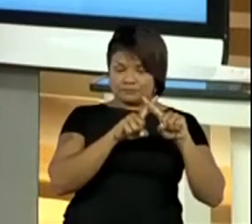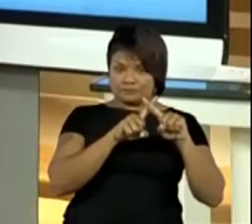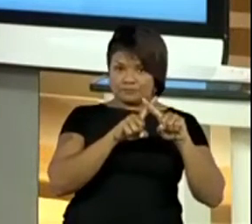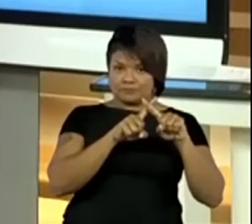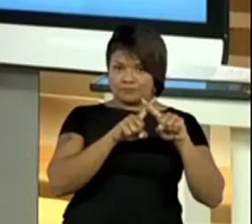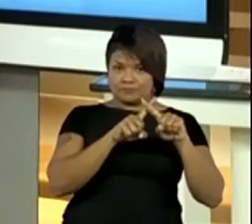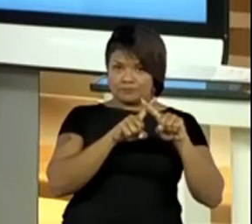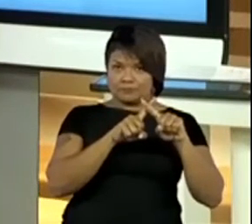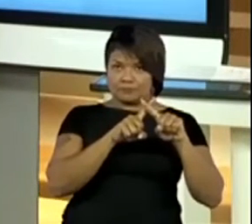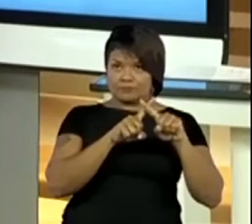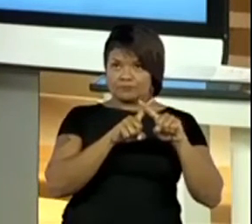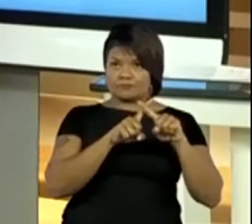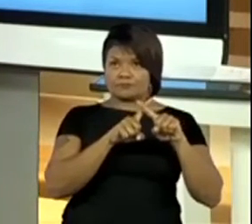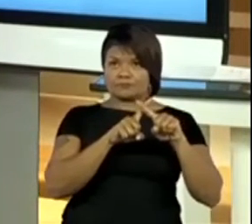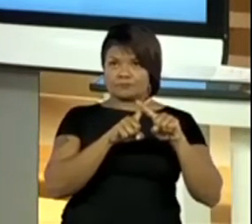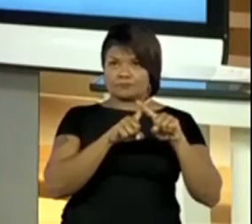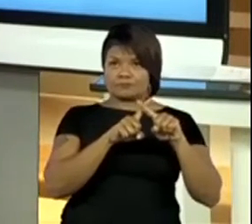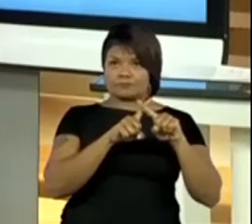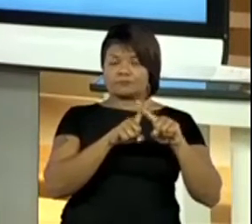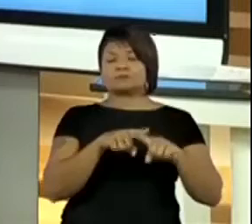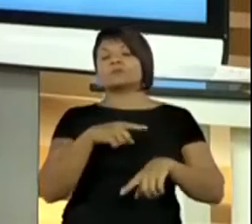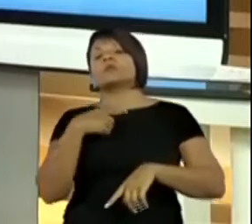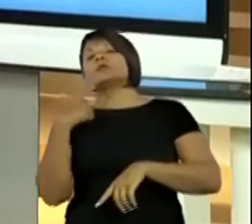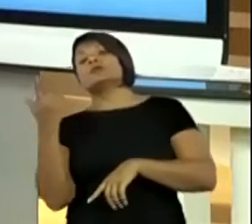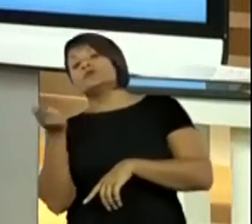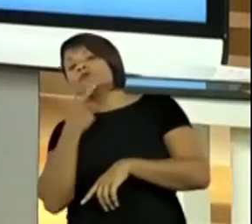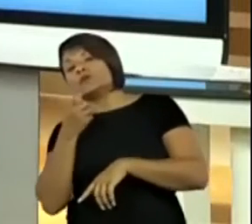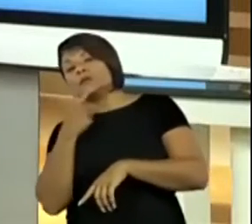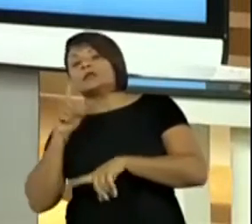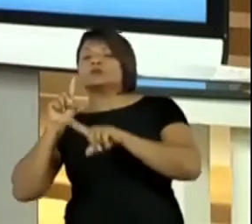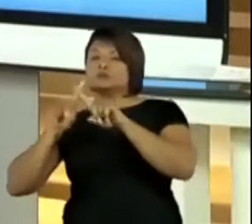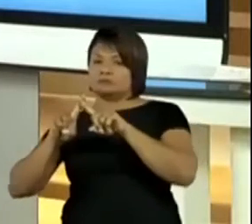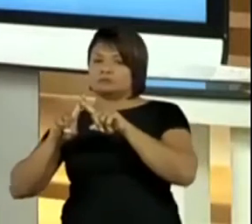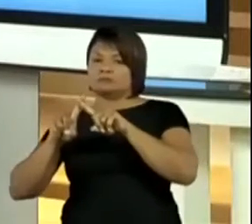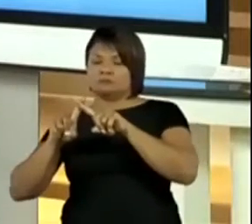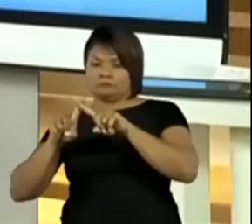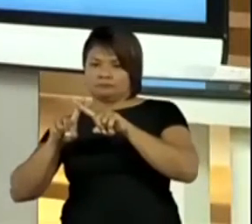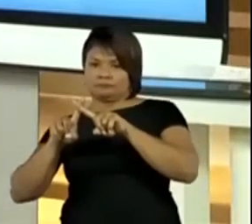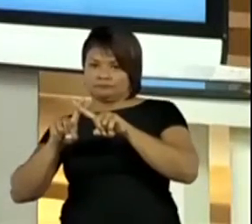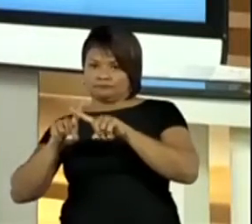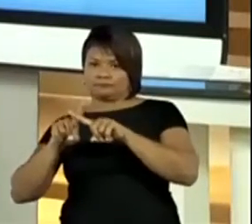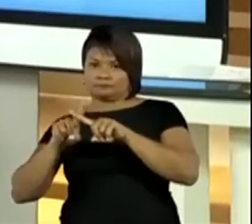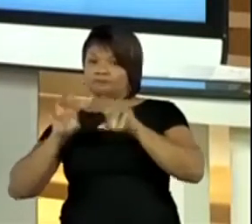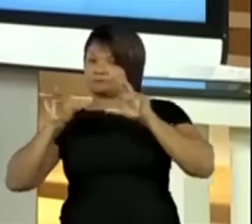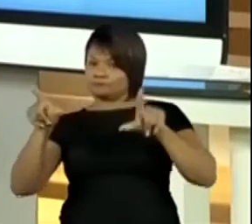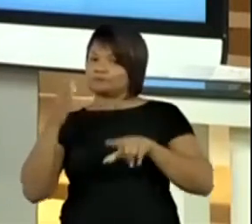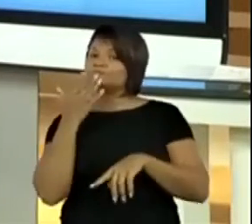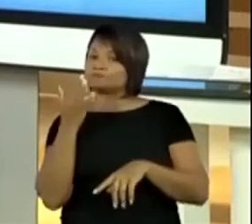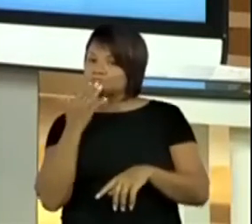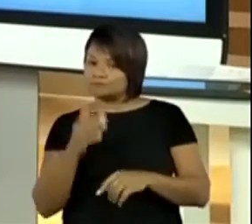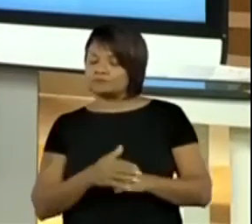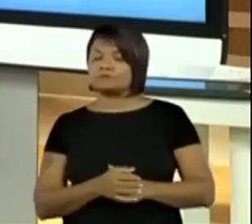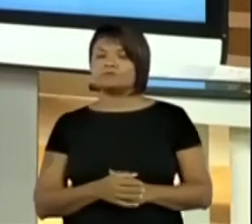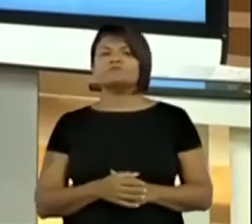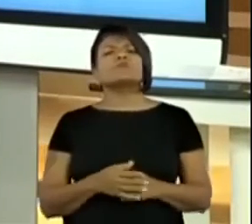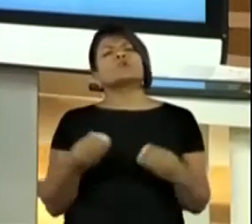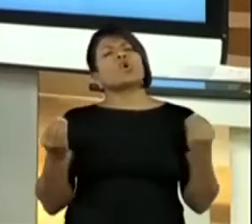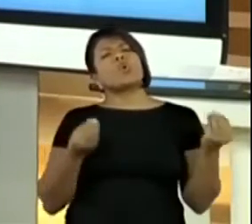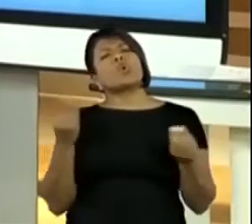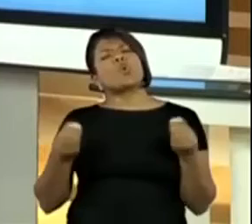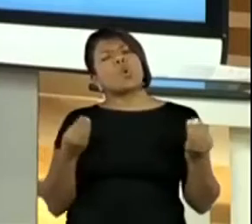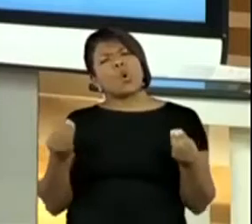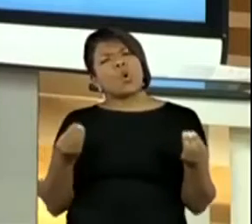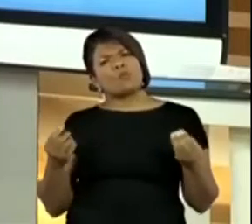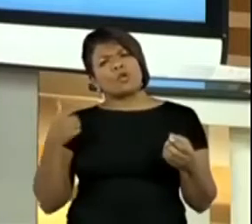E o vermelho, outro X. Certo? Onde eu vou posicionar